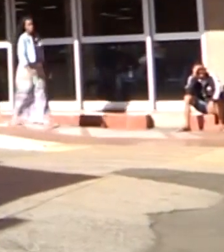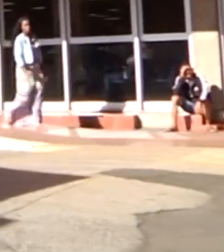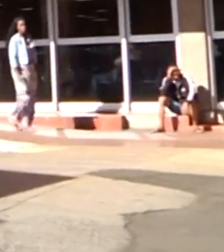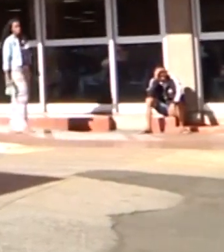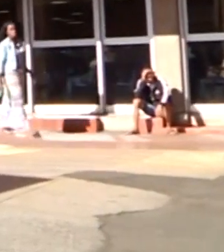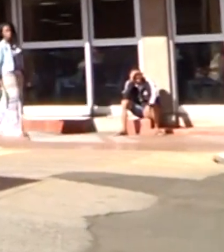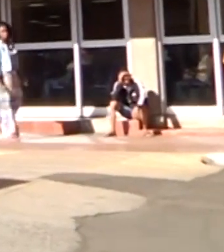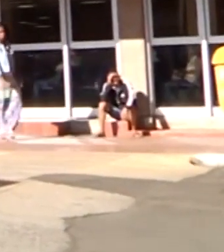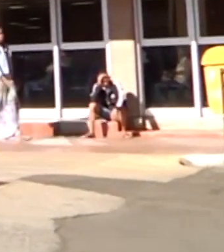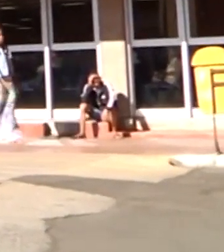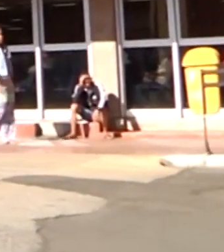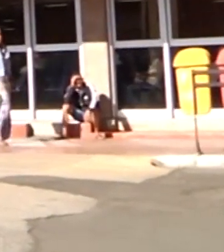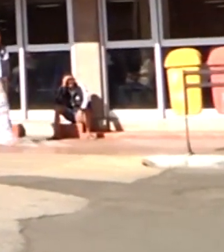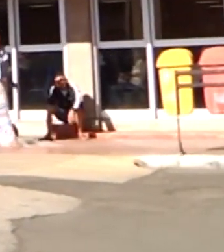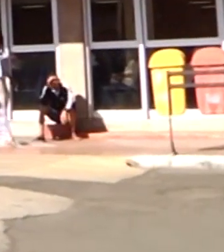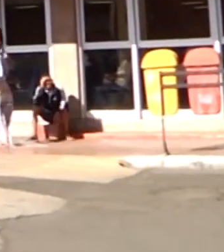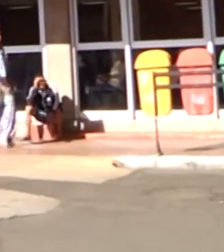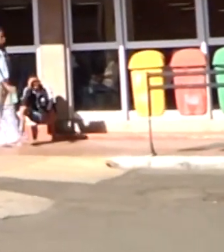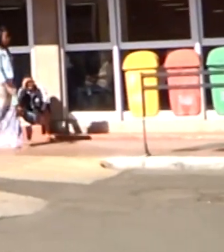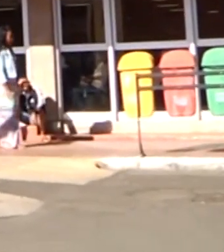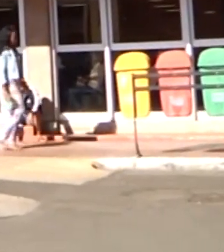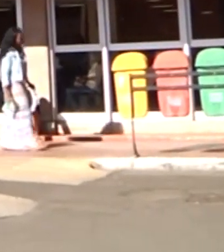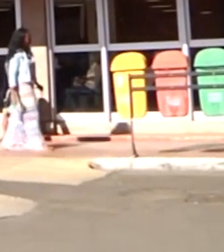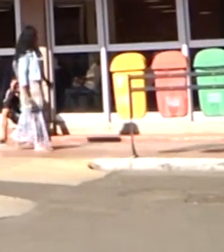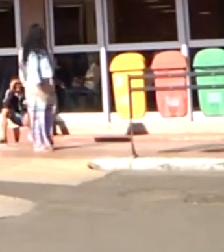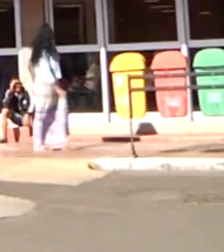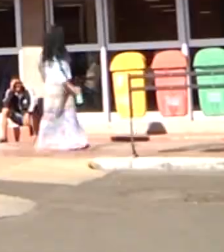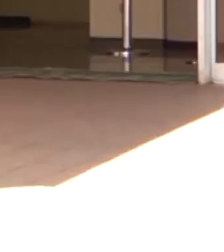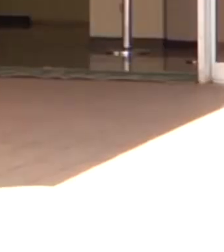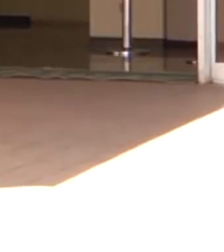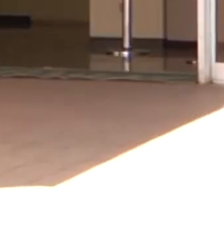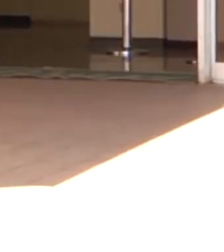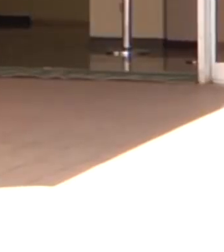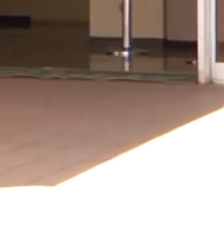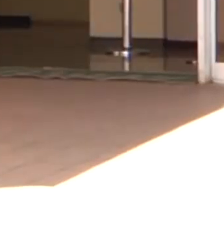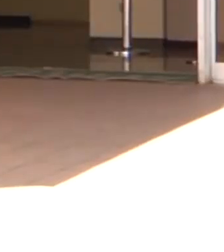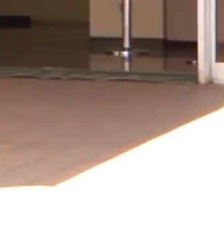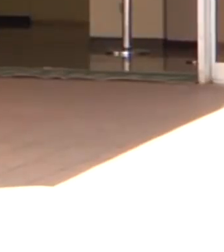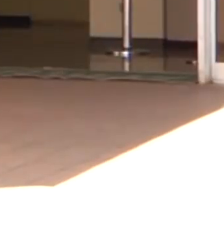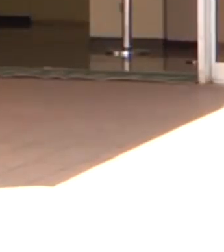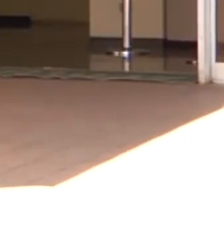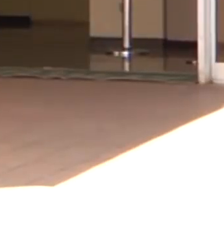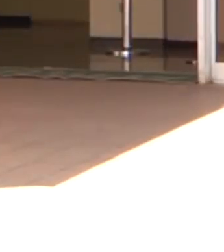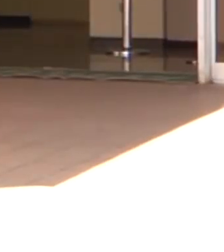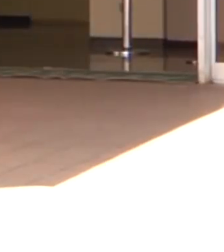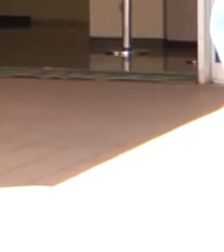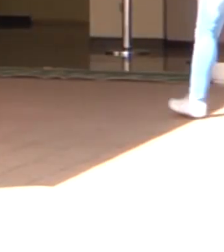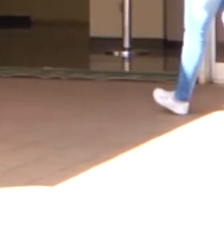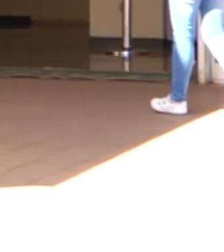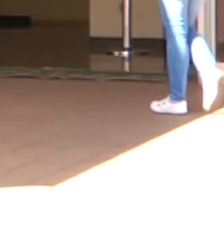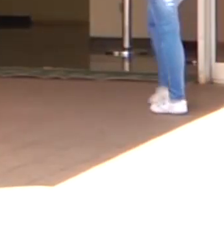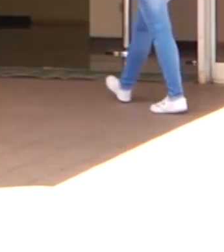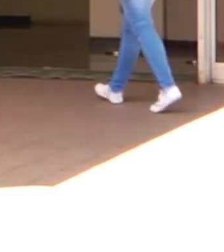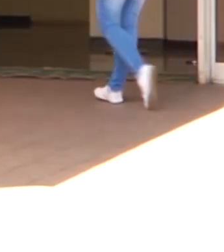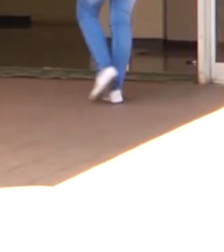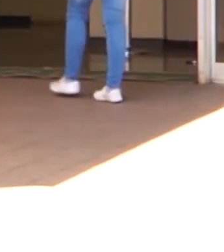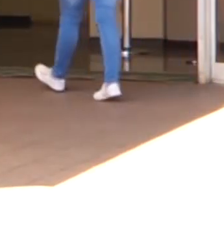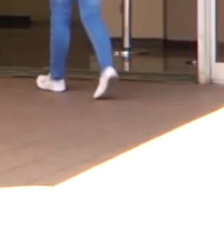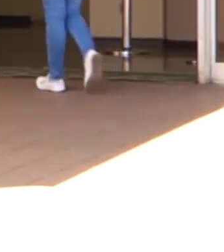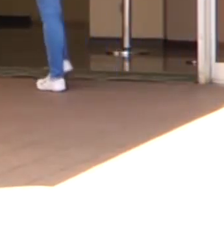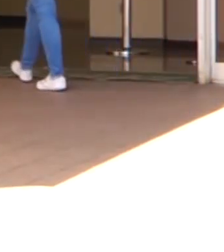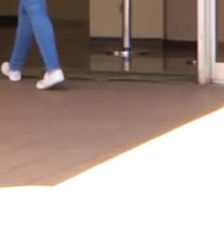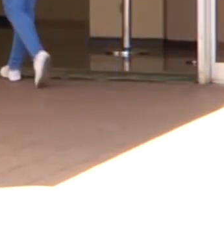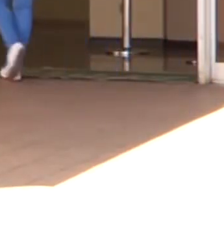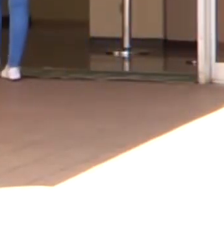que era diretor-geral do hospital, e o professor Adenilson Lima e Silva, diretor de serviços administrativos. A UFU